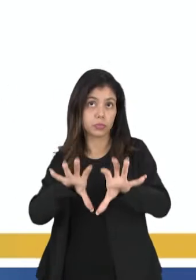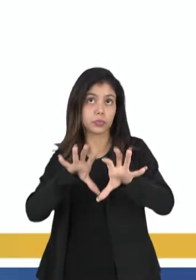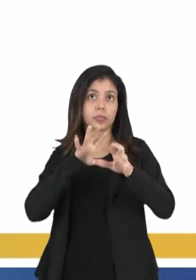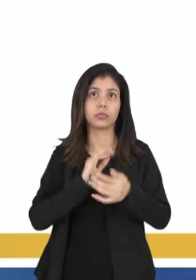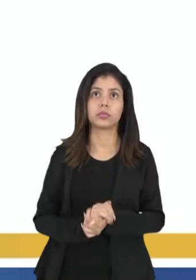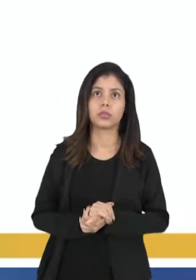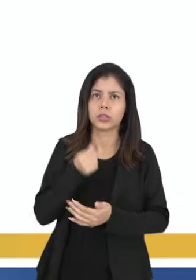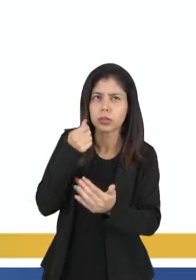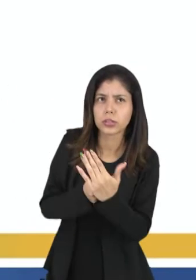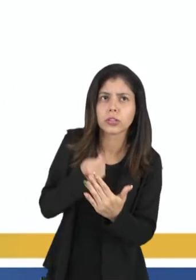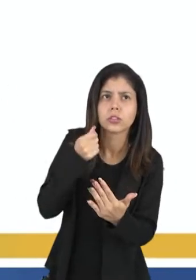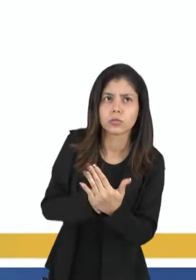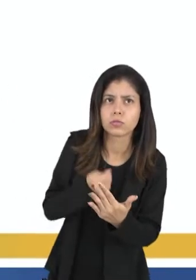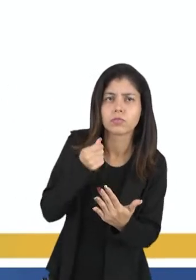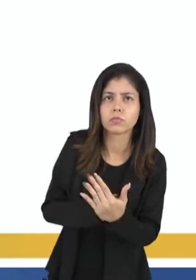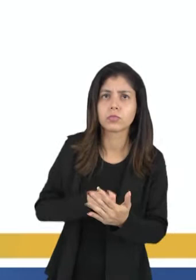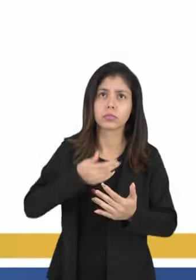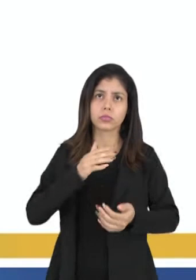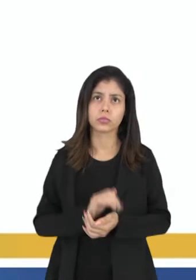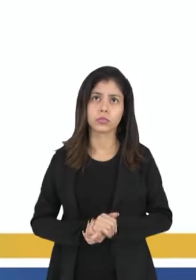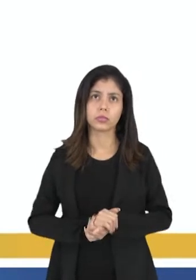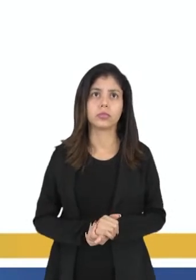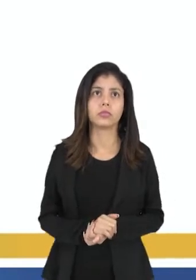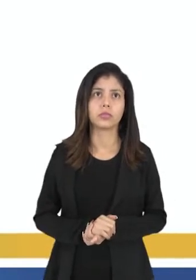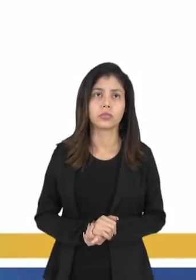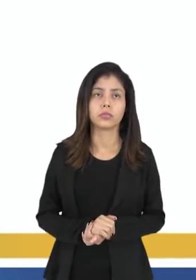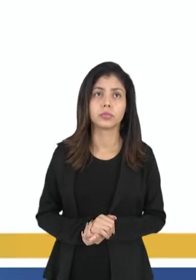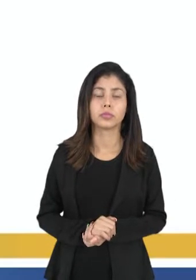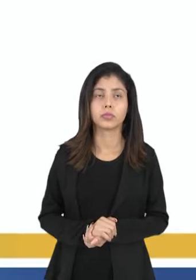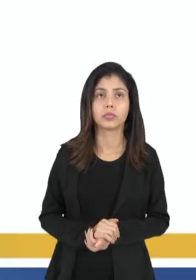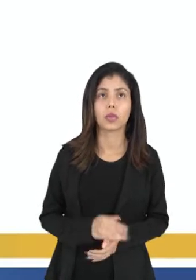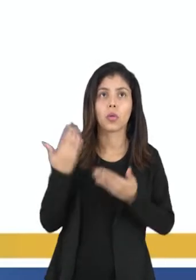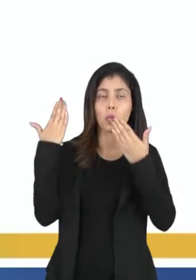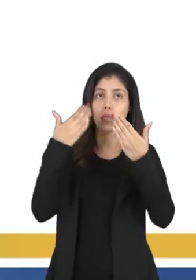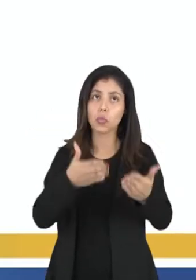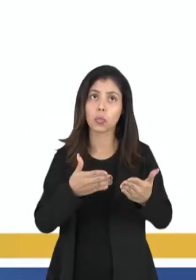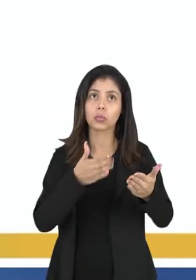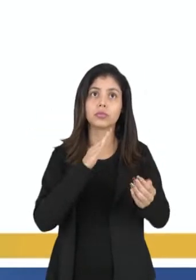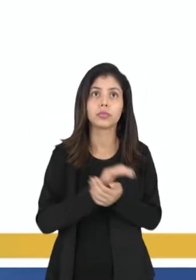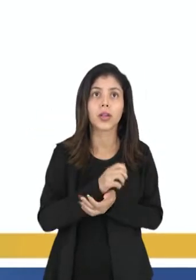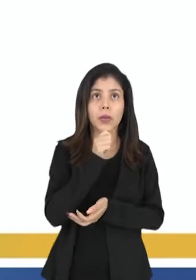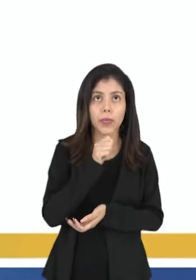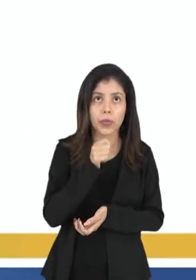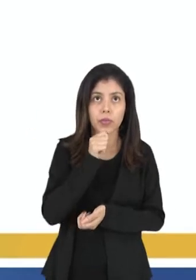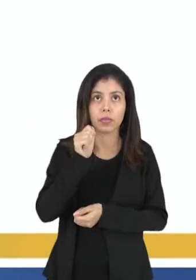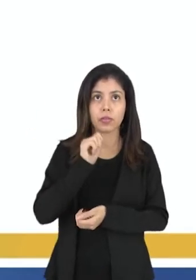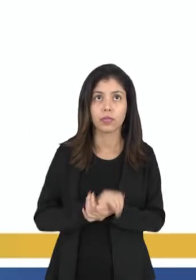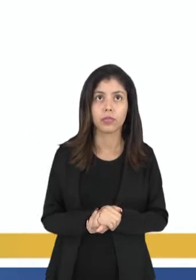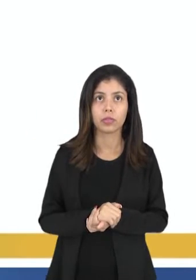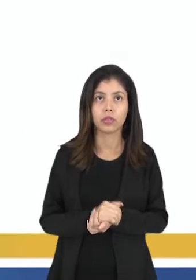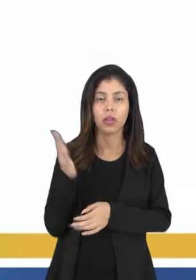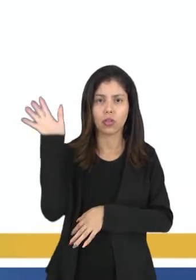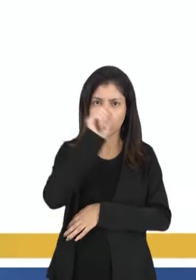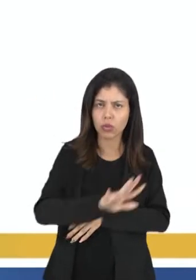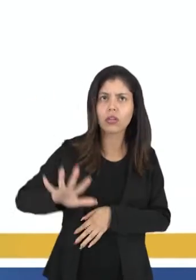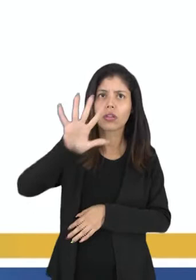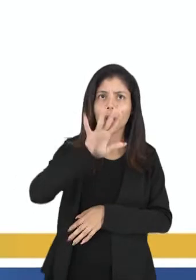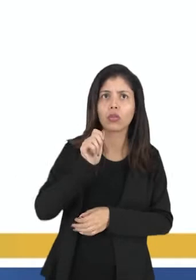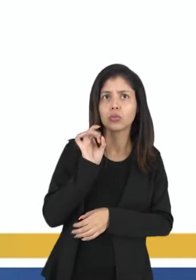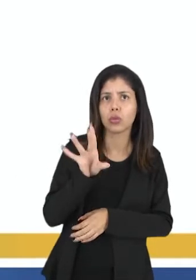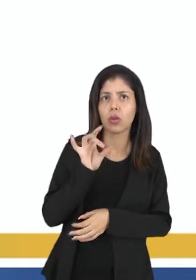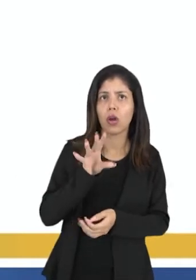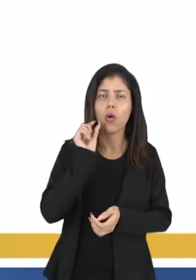Se assim é, esforcemos-nos por determinar, ainda que em linhas gerais apenas,